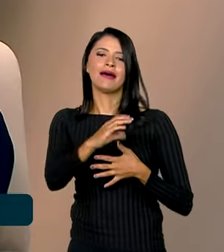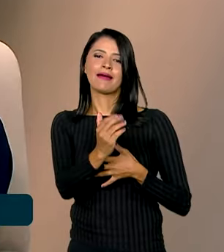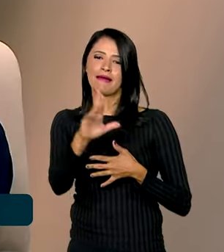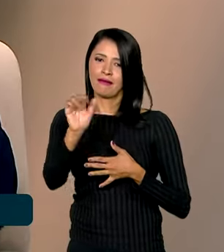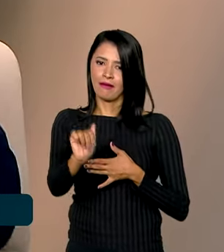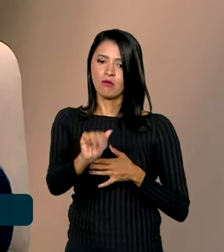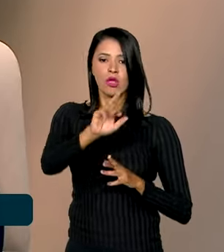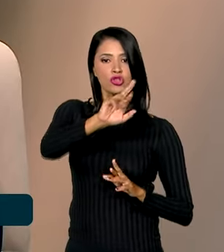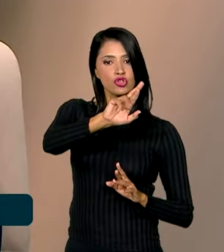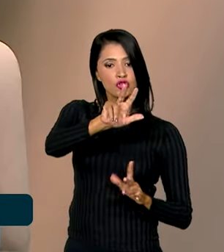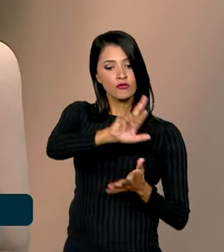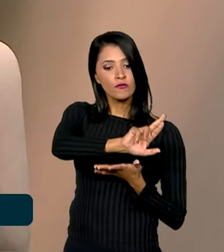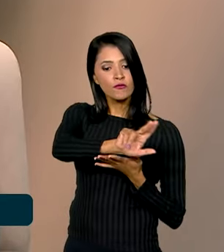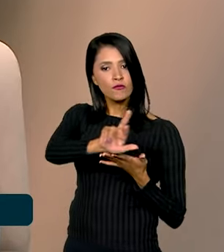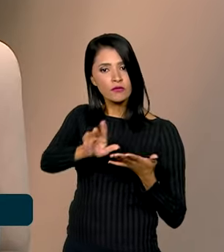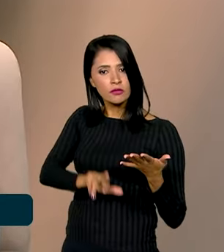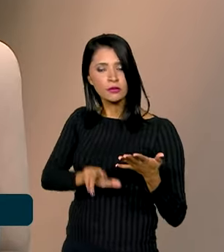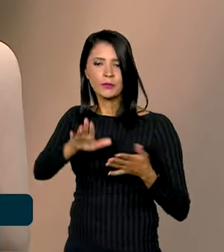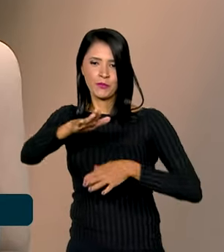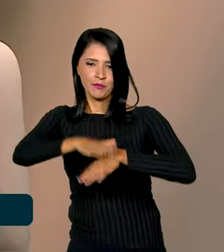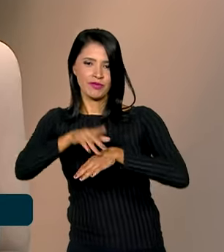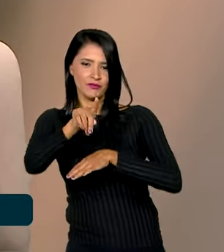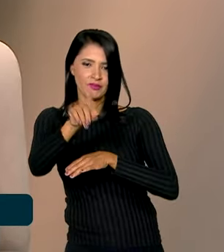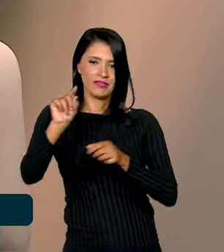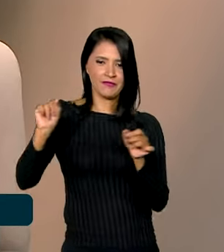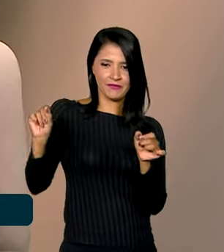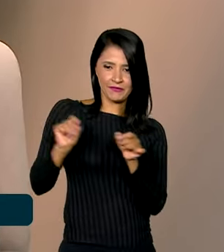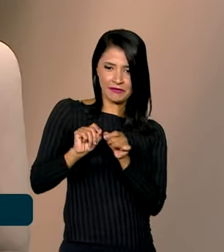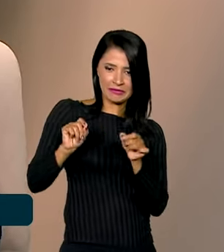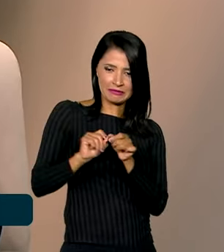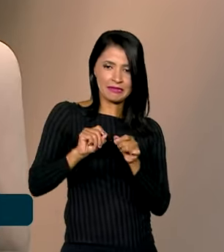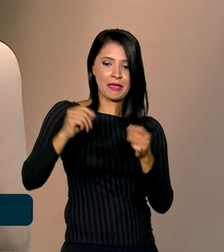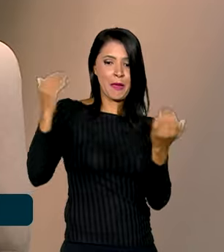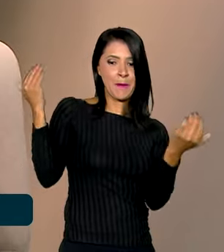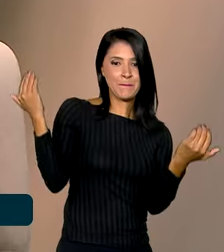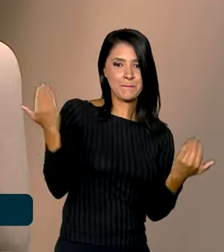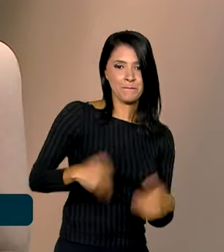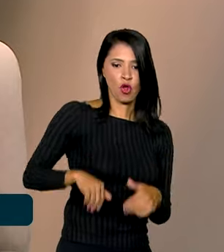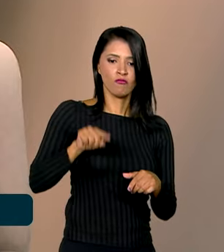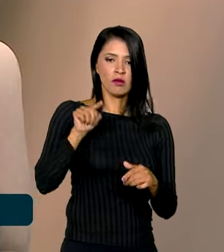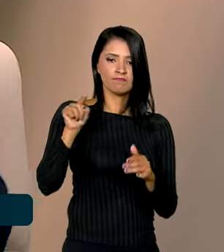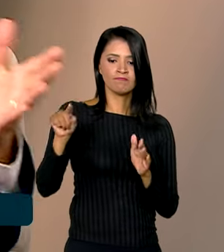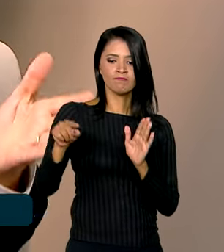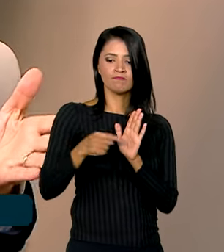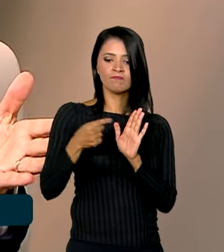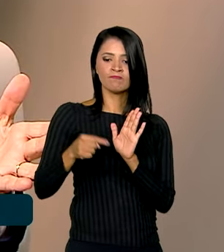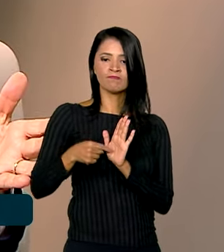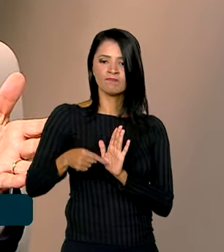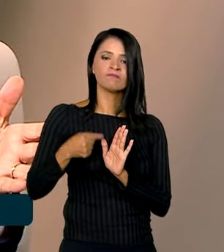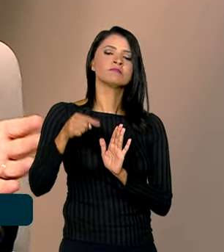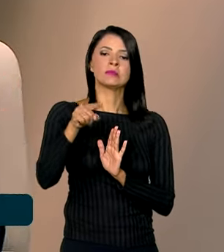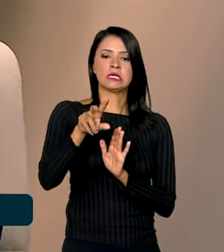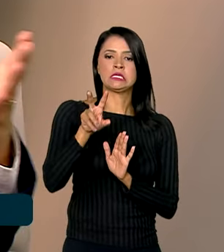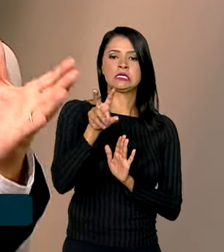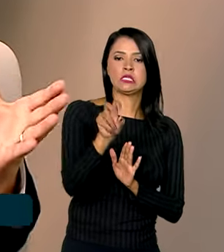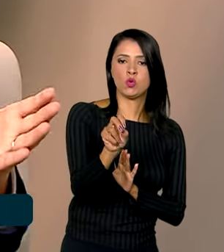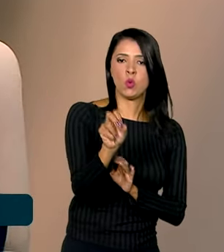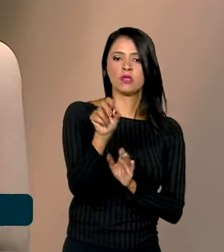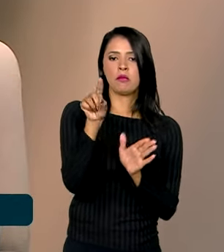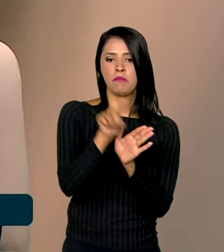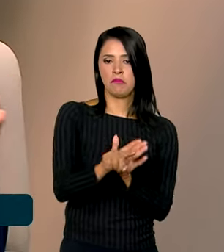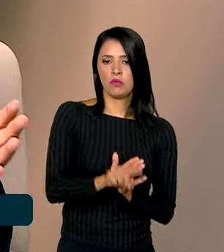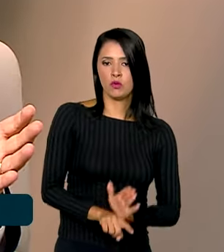Então, quando você for fazer a prova objetiva, que é a prova objetiva específica, vão ser 50 questões, num